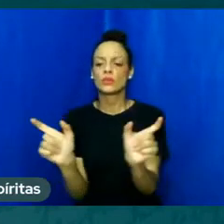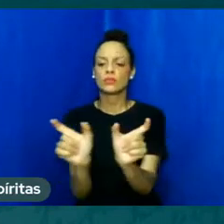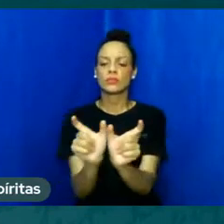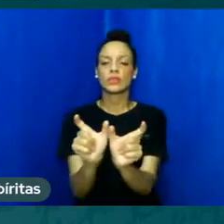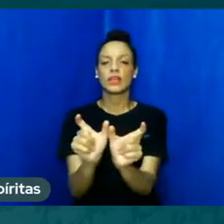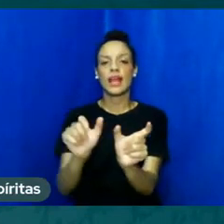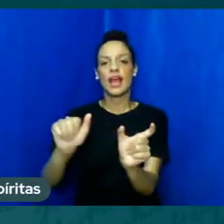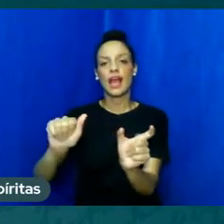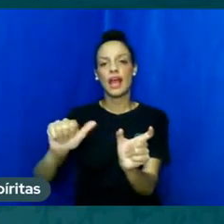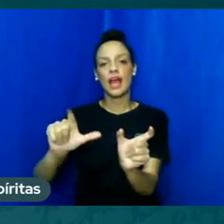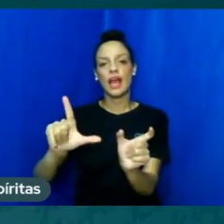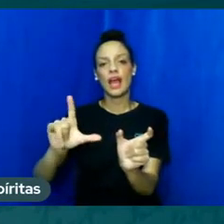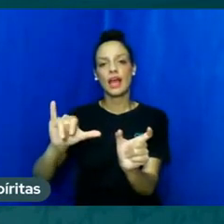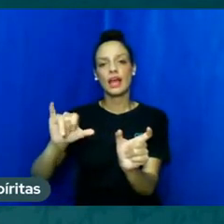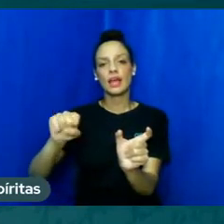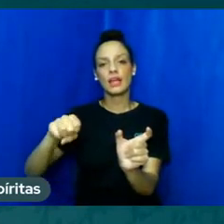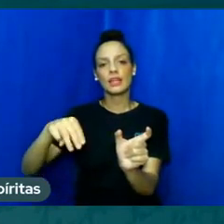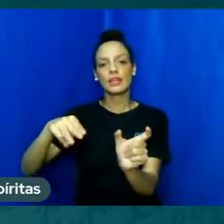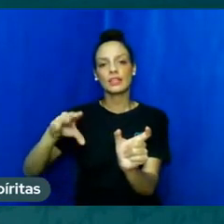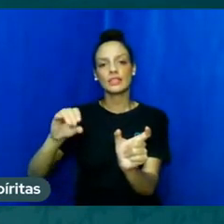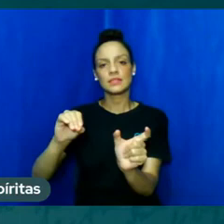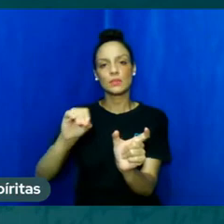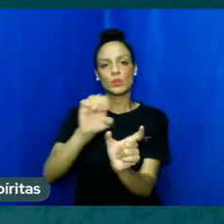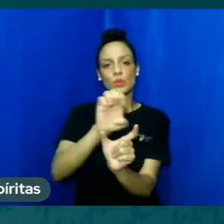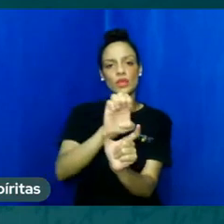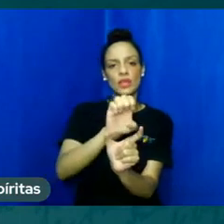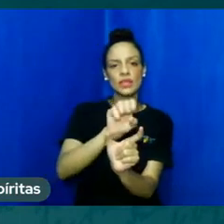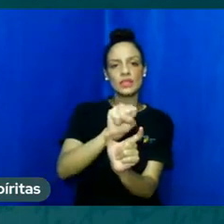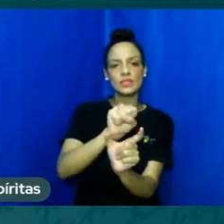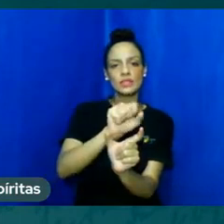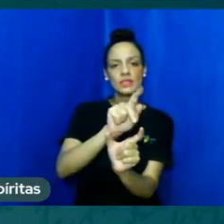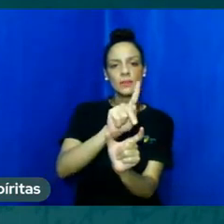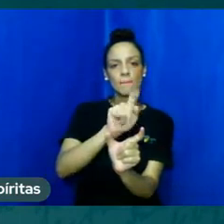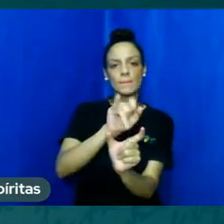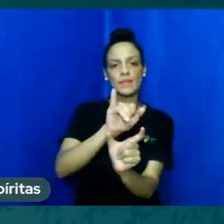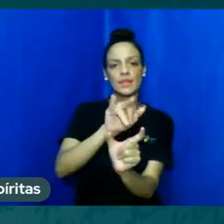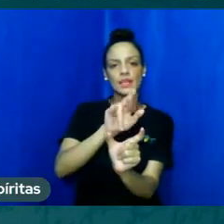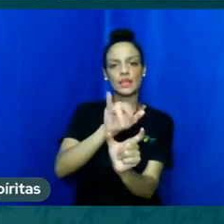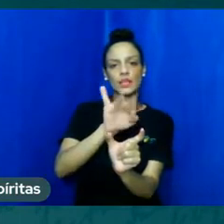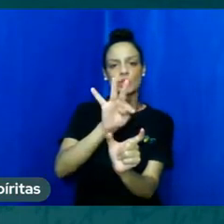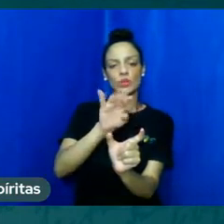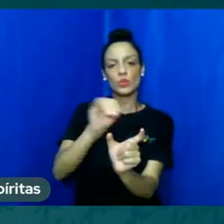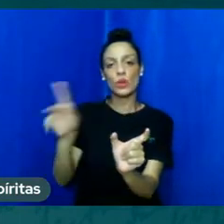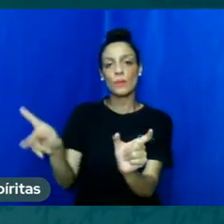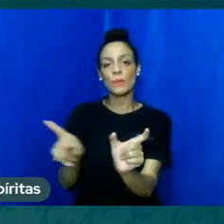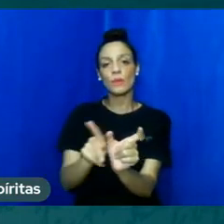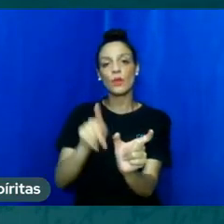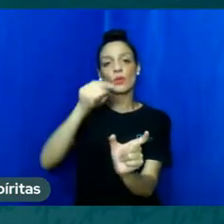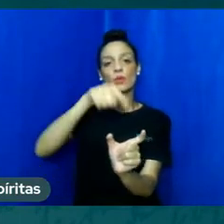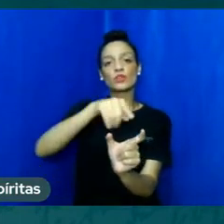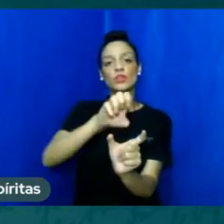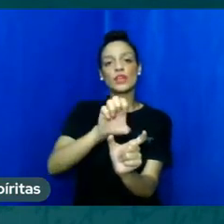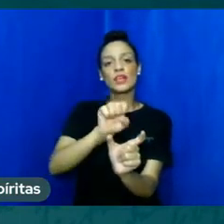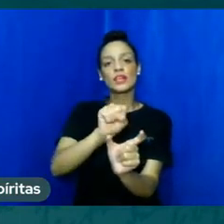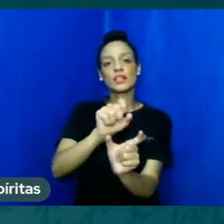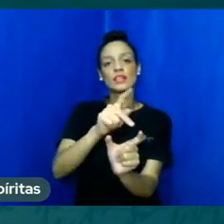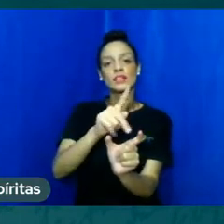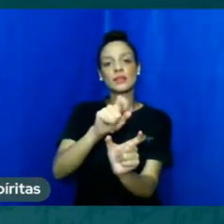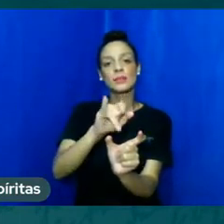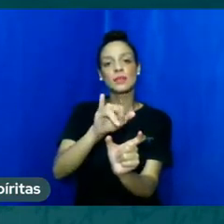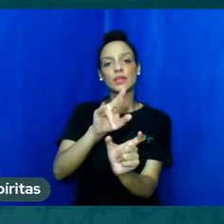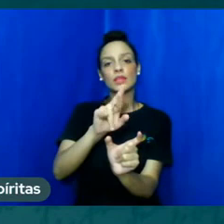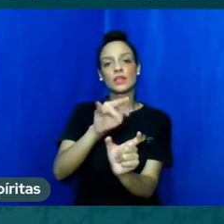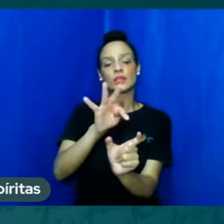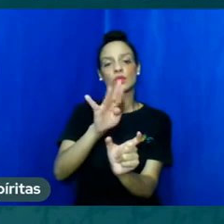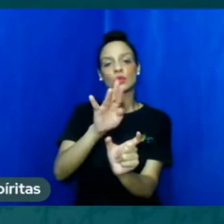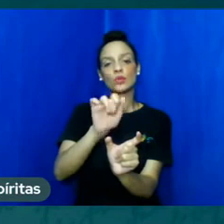então espiritualismo próprio do espiritual e kardec queria que não fosse espiritualismo porque era algo